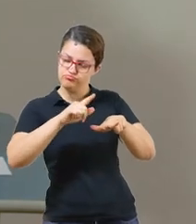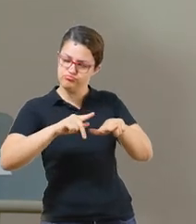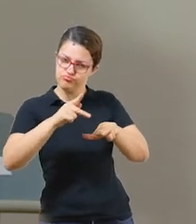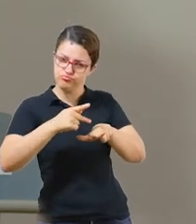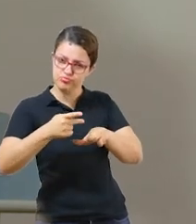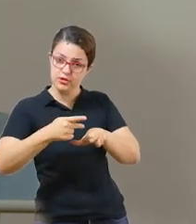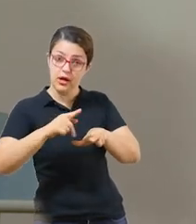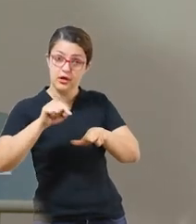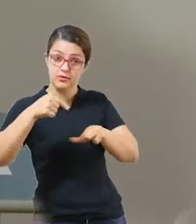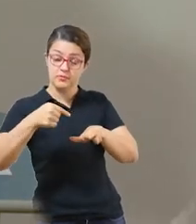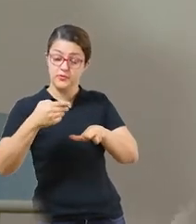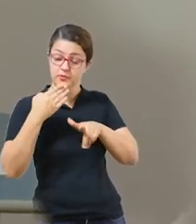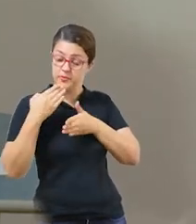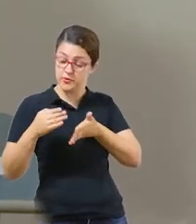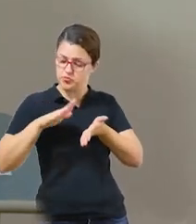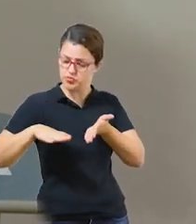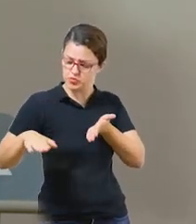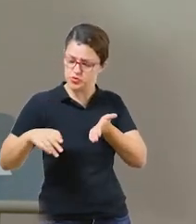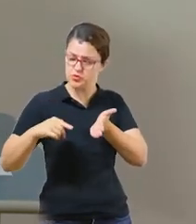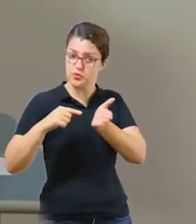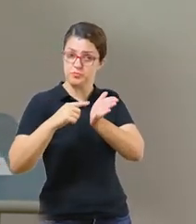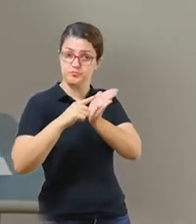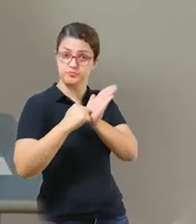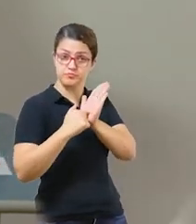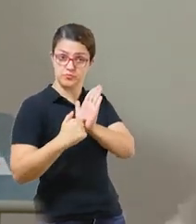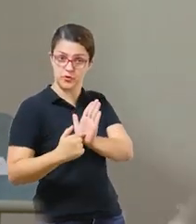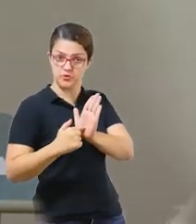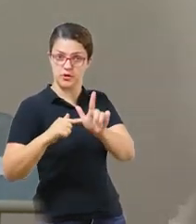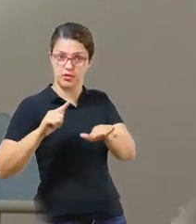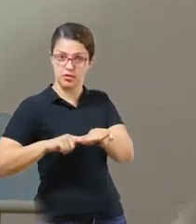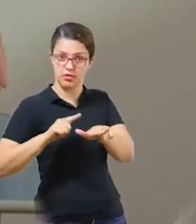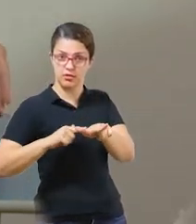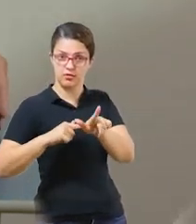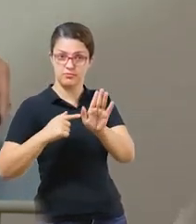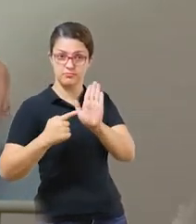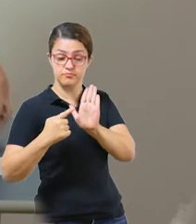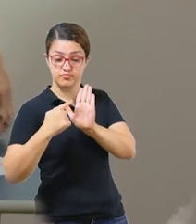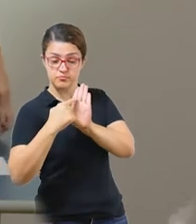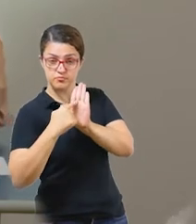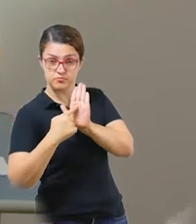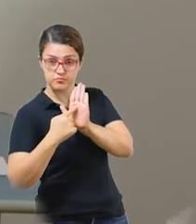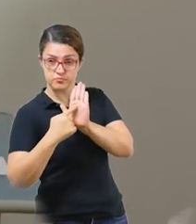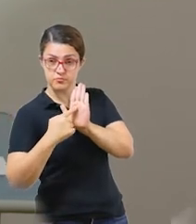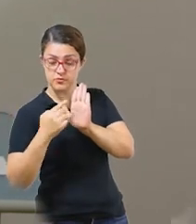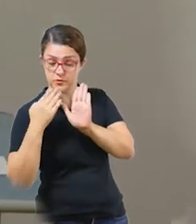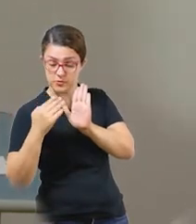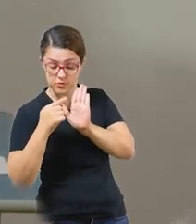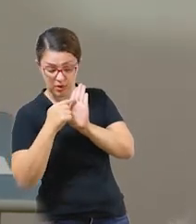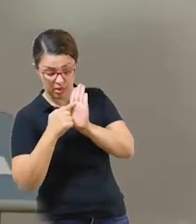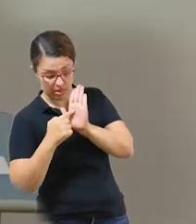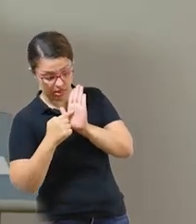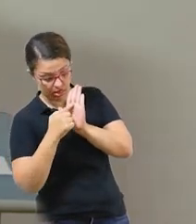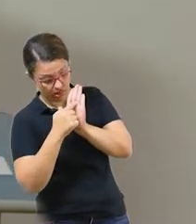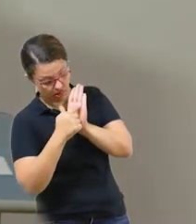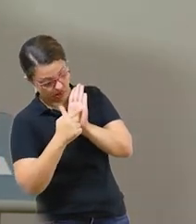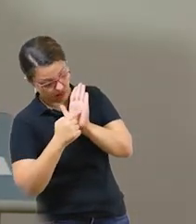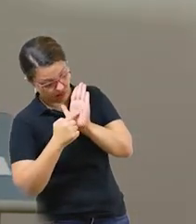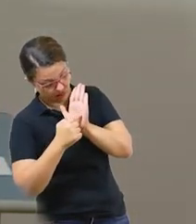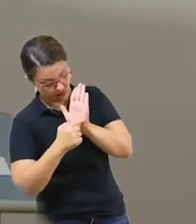faça o contorno da letra e após peça para que a criança